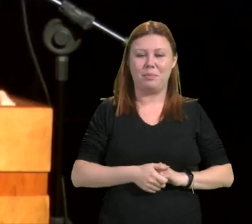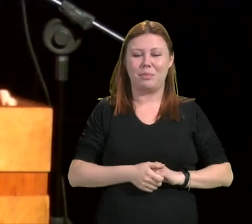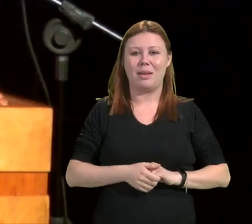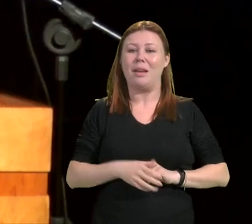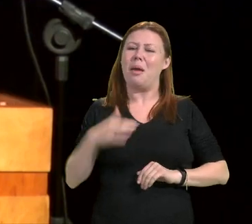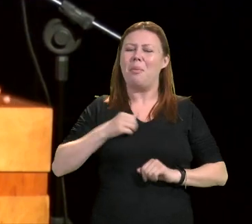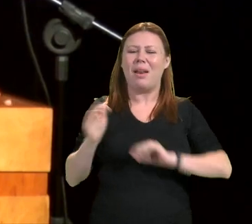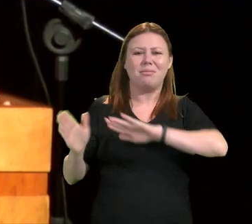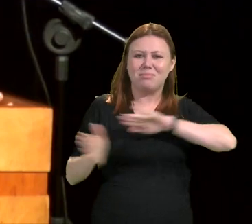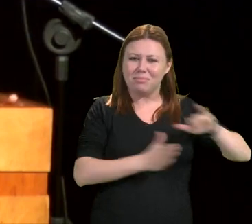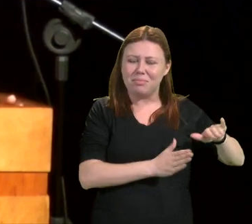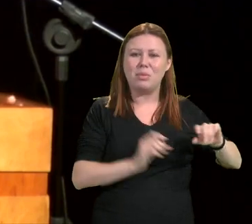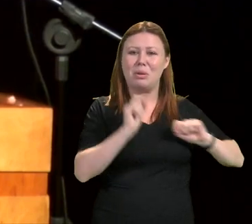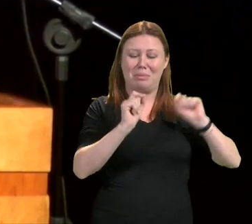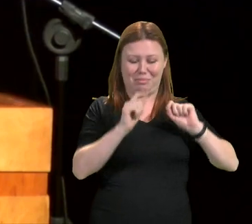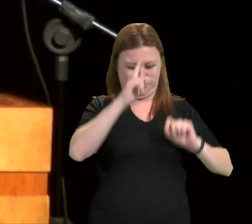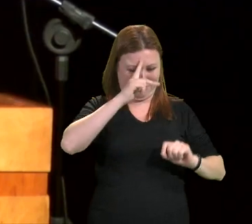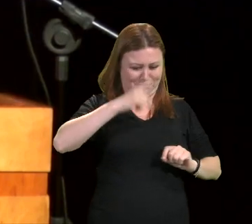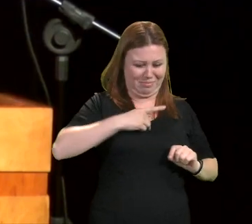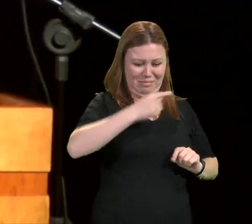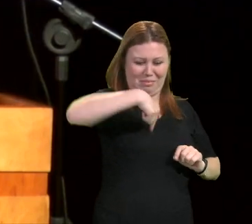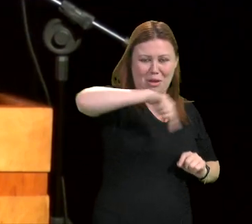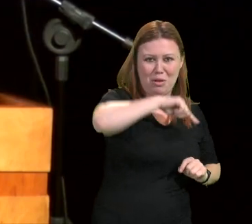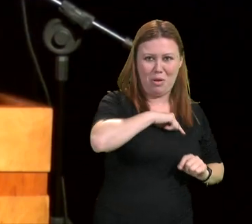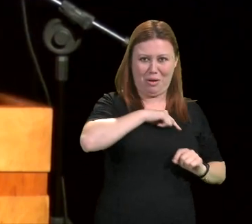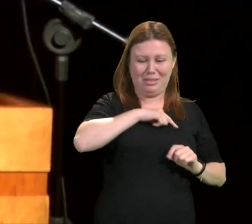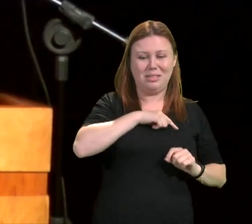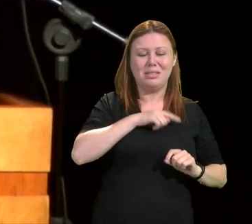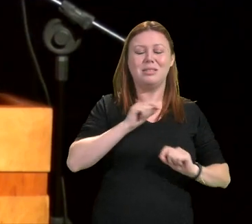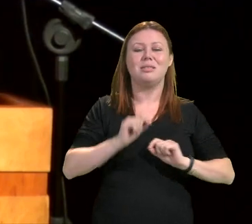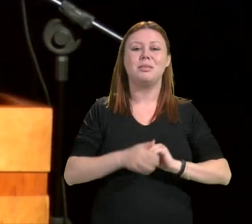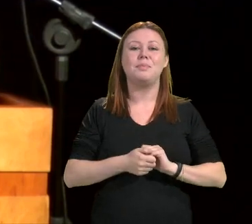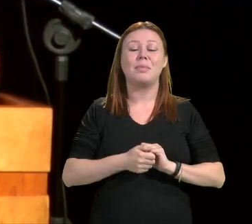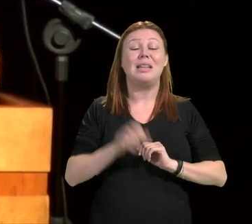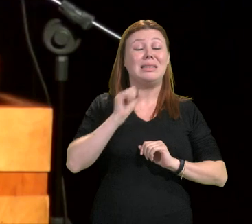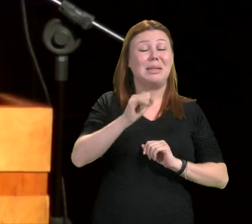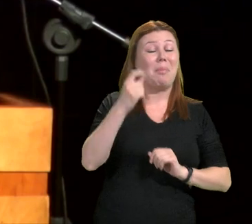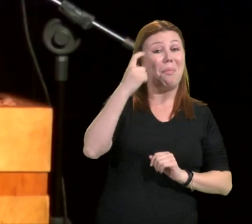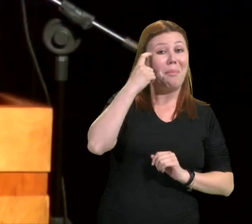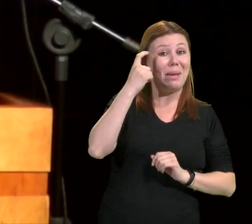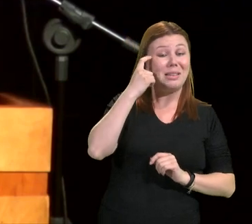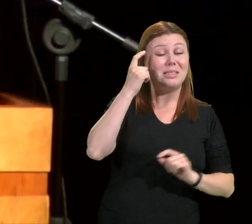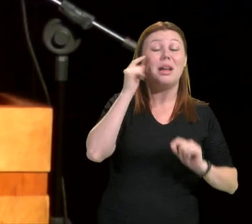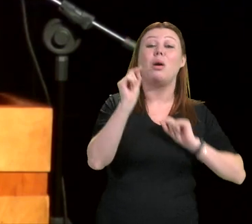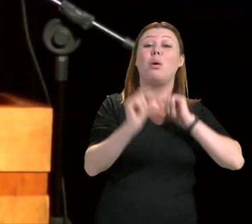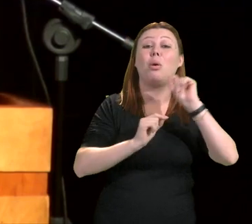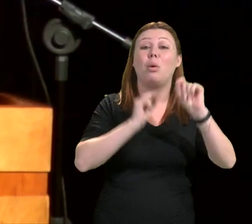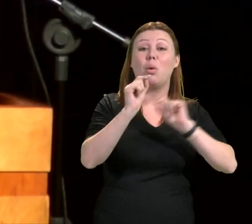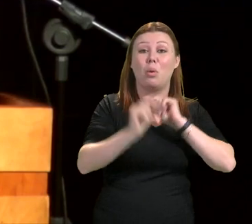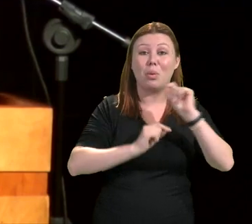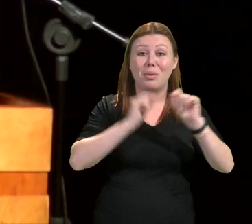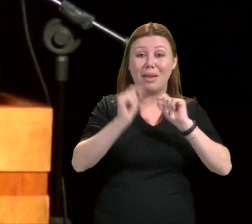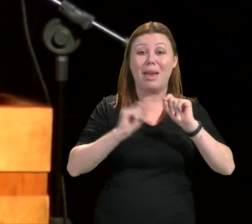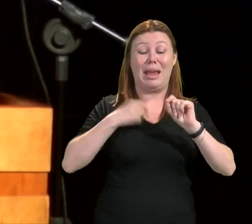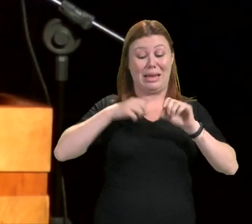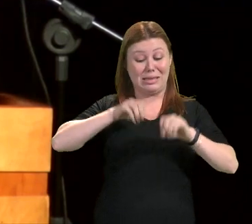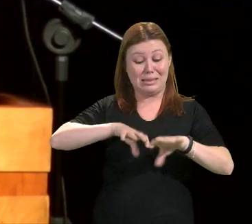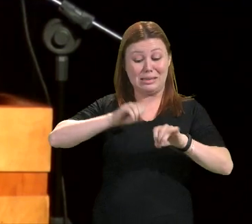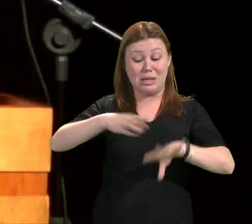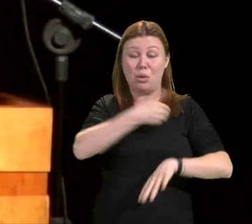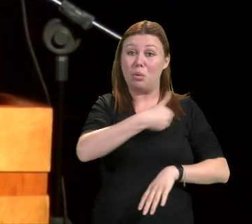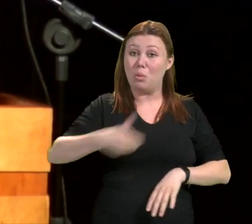espectro do eurocentrismo, se a gente quiser, e considerarmos o ensino público